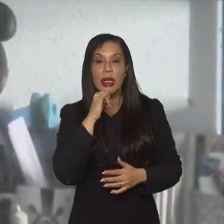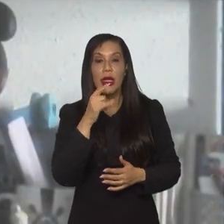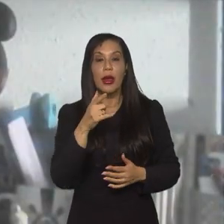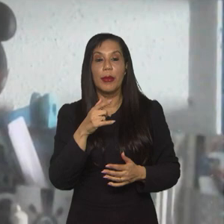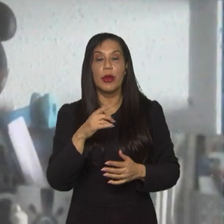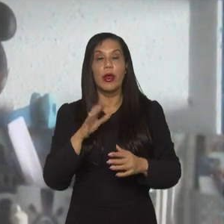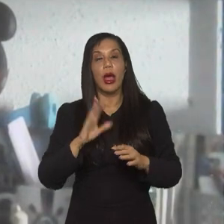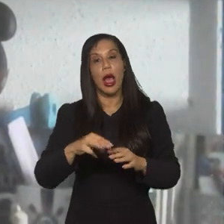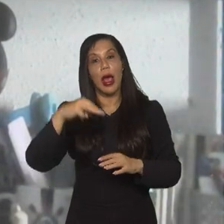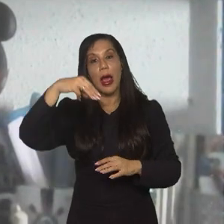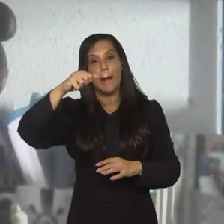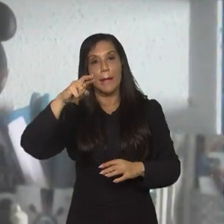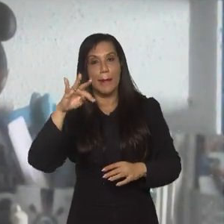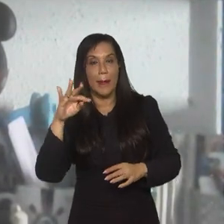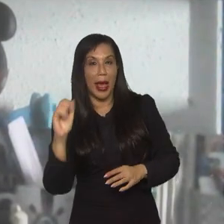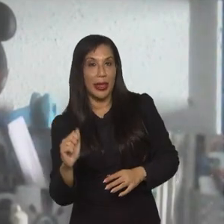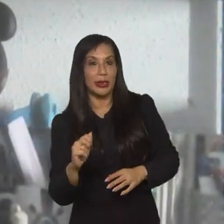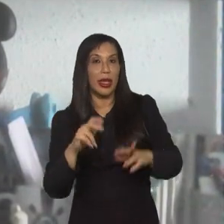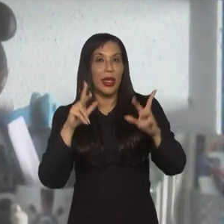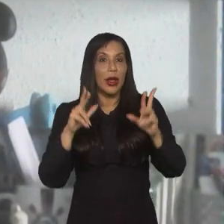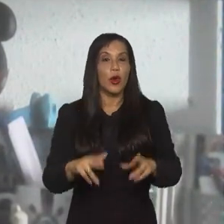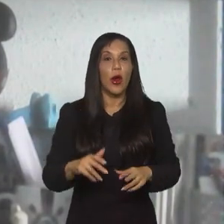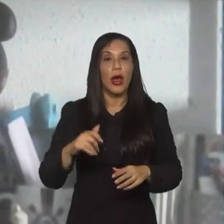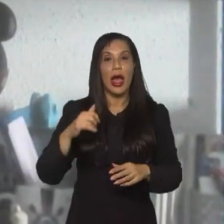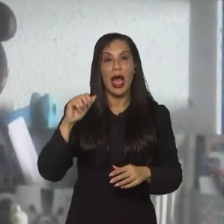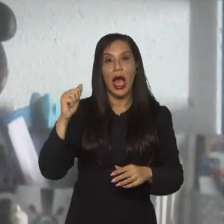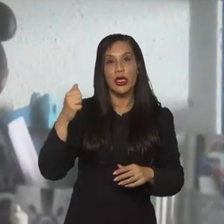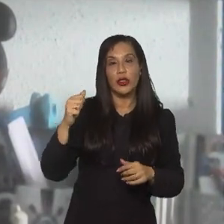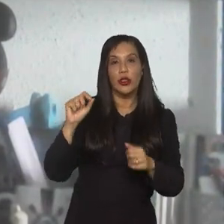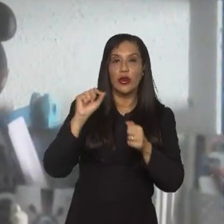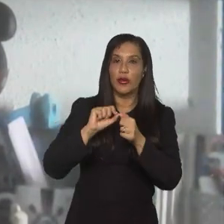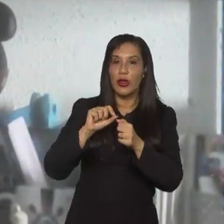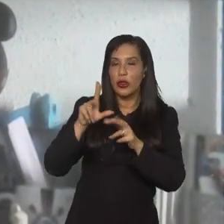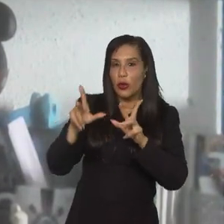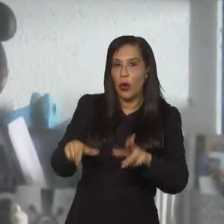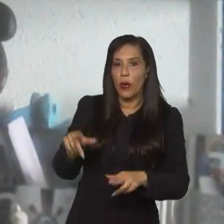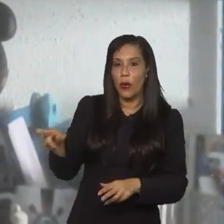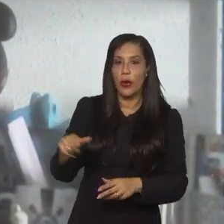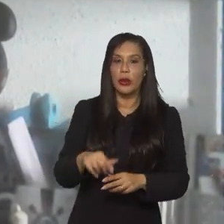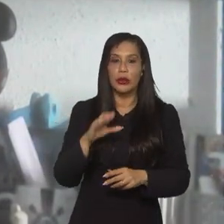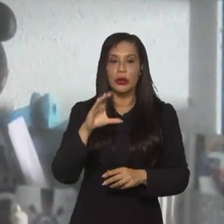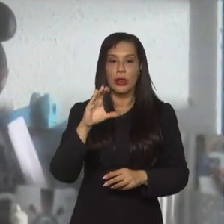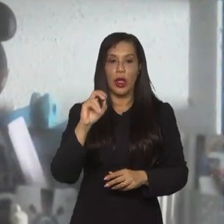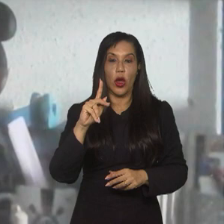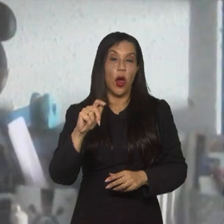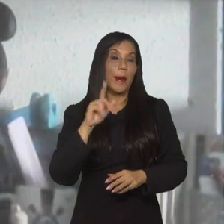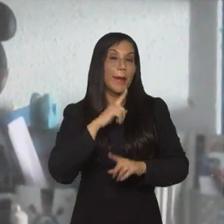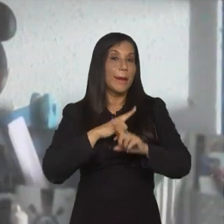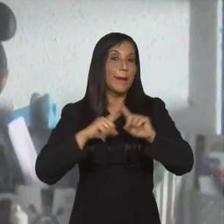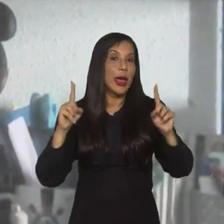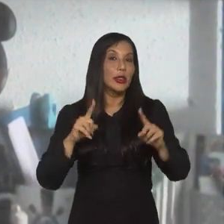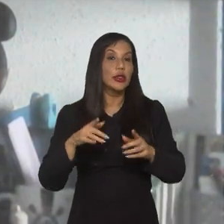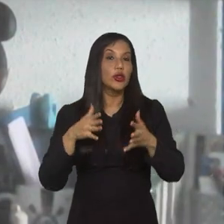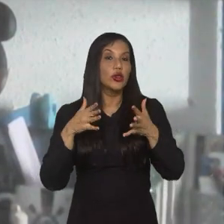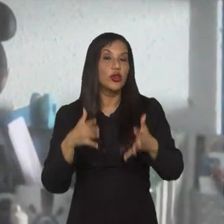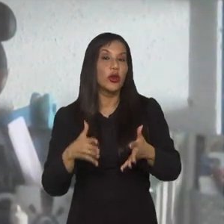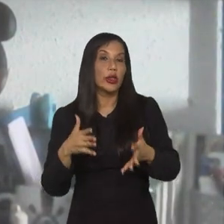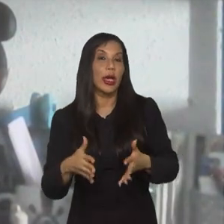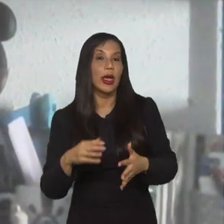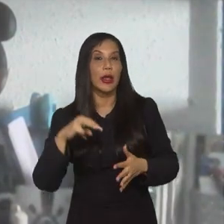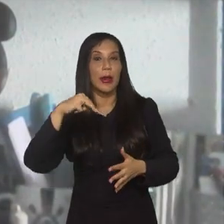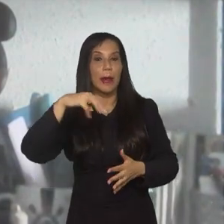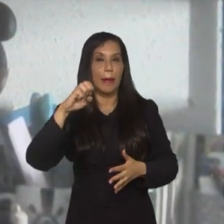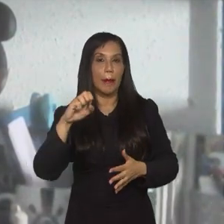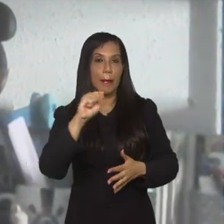jogar pela Marta, fazer como a Argentina fez, né? Assim, não que deu a Copa para o Messi, mas jogaram para o Messi, o Messi